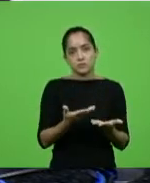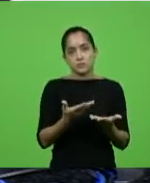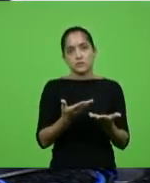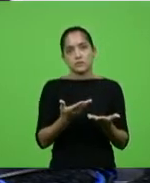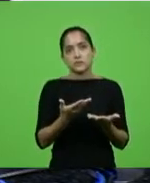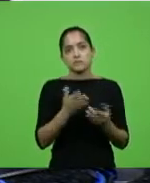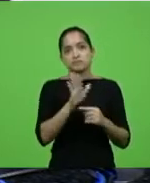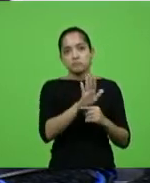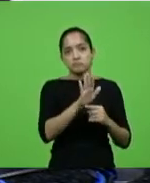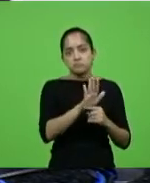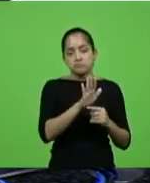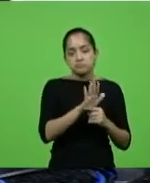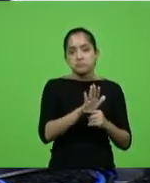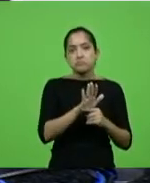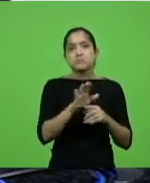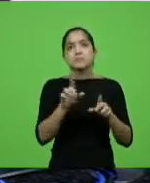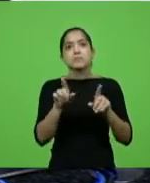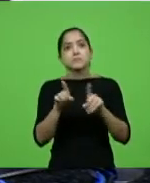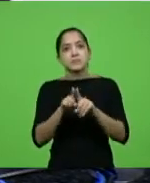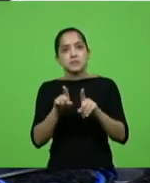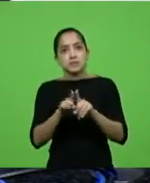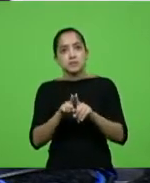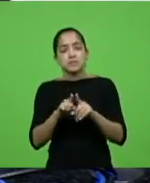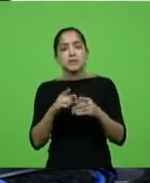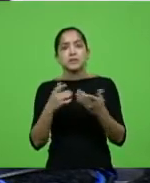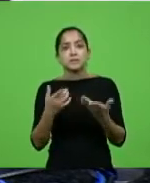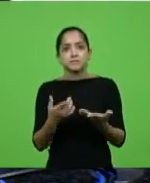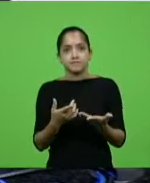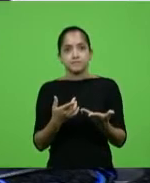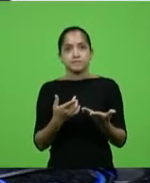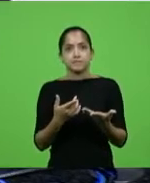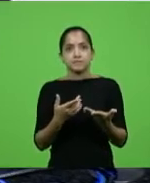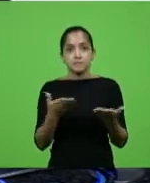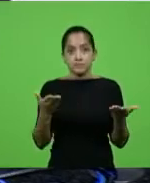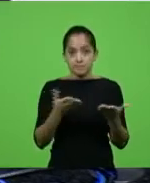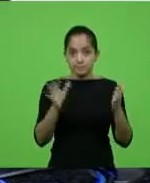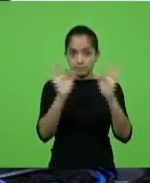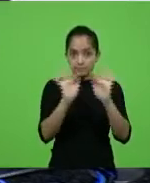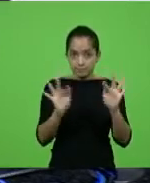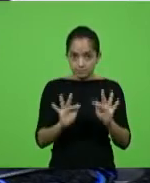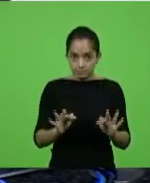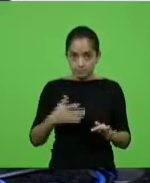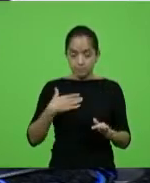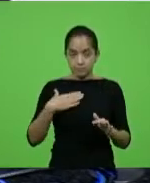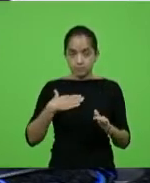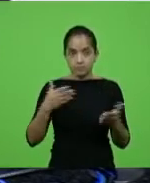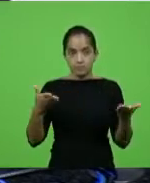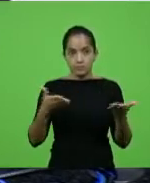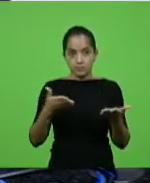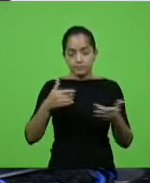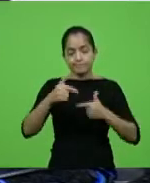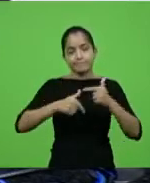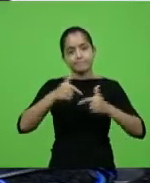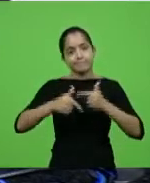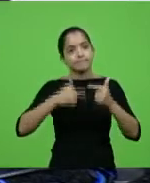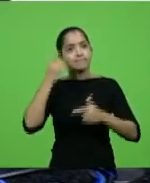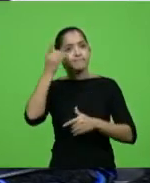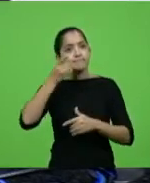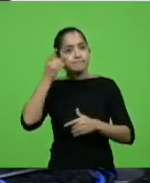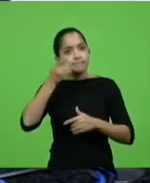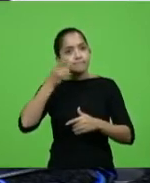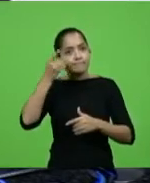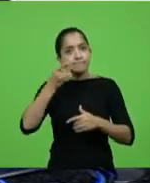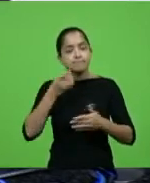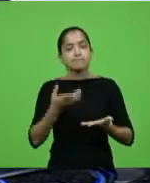deputado Marcondes Marquete, e agora a felicidade de poder estar aqui como deputado de todo o Alto Vale,